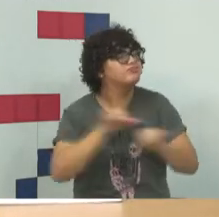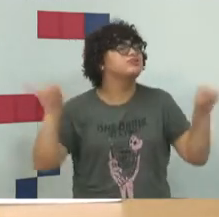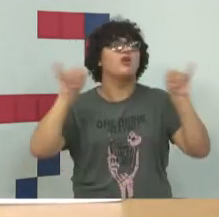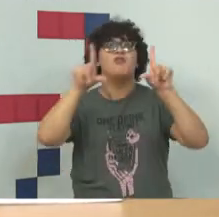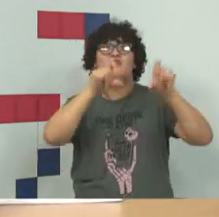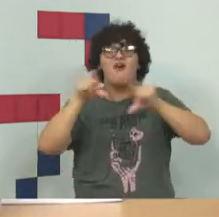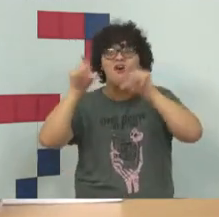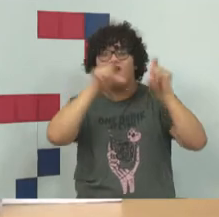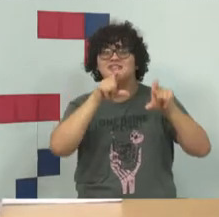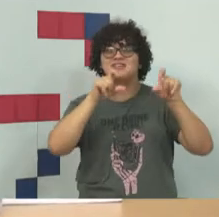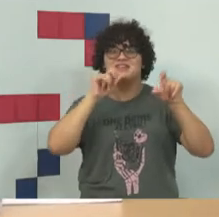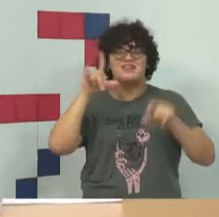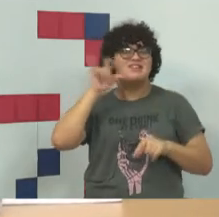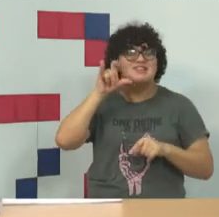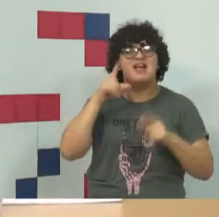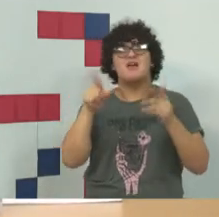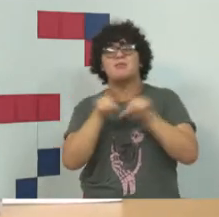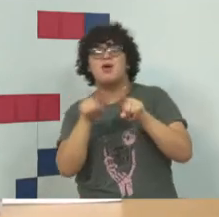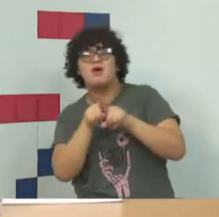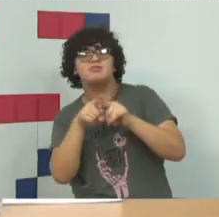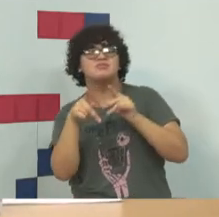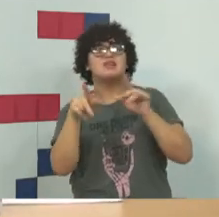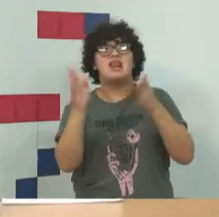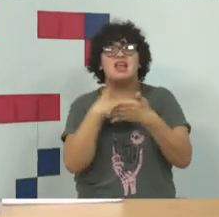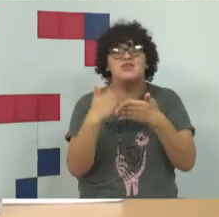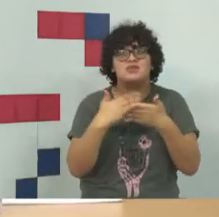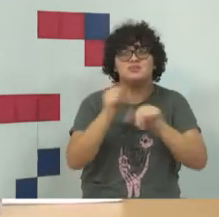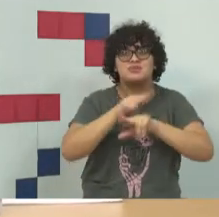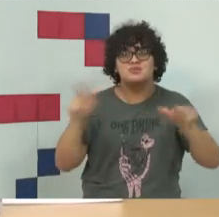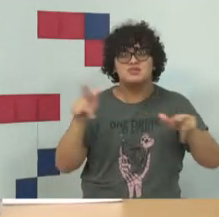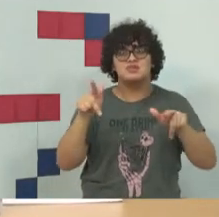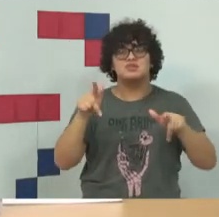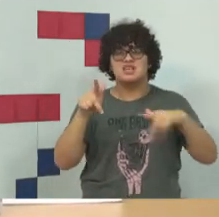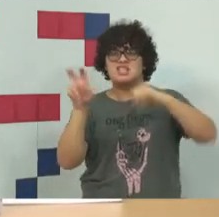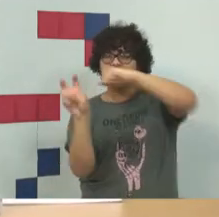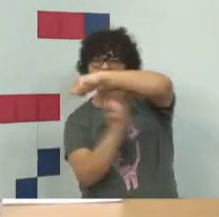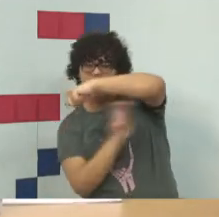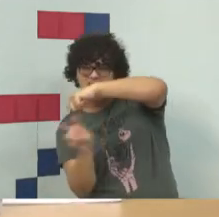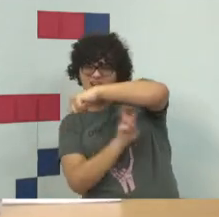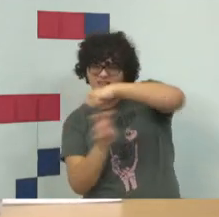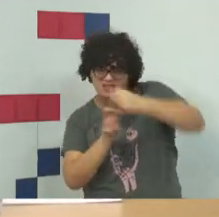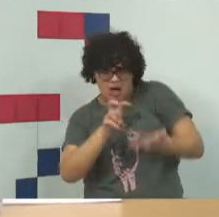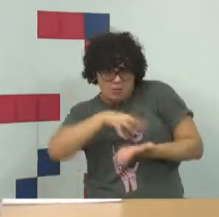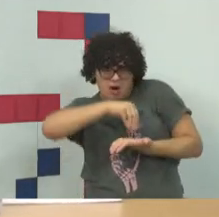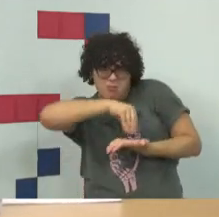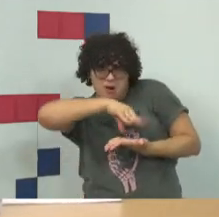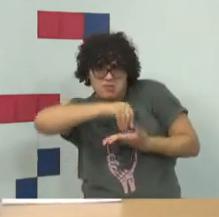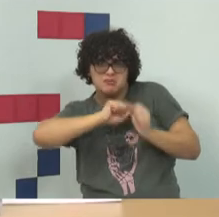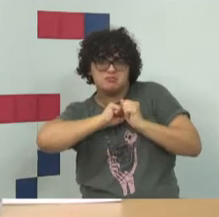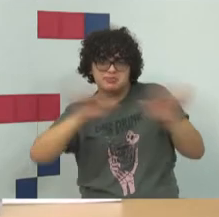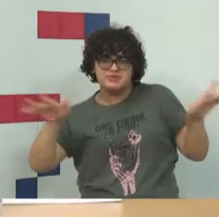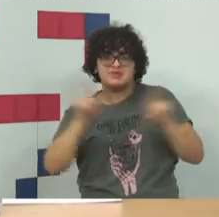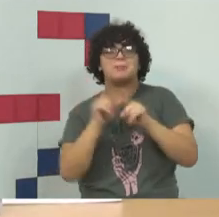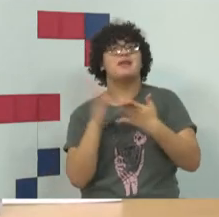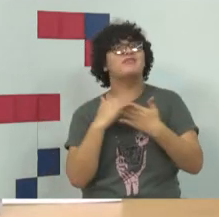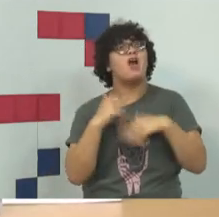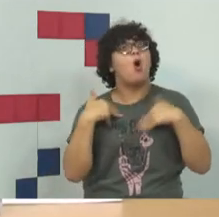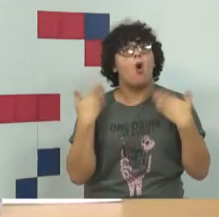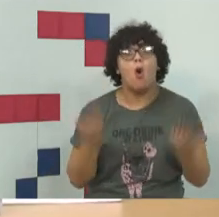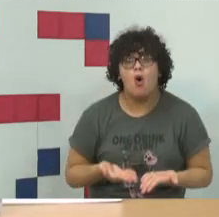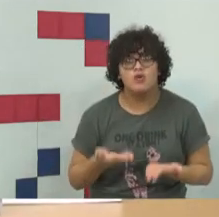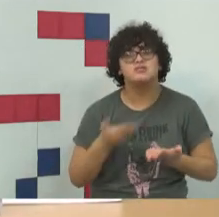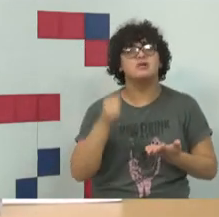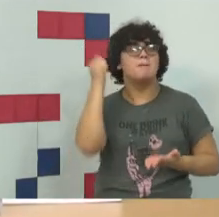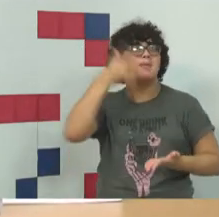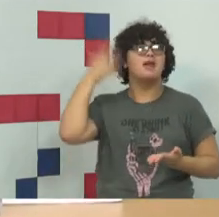compartilhava livros, digitalizava livros, isso acabou não chegando durante a minha faculdade e eu fiquei muito decepcionado, hoje, palestrando